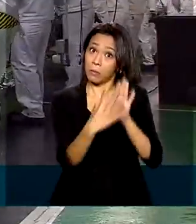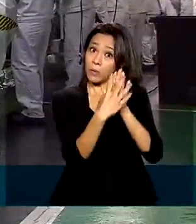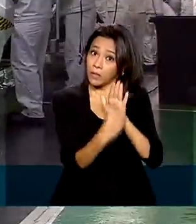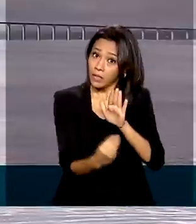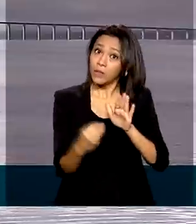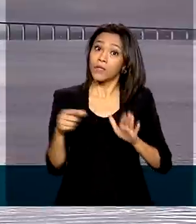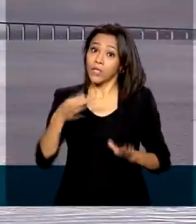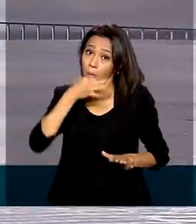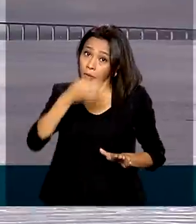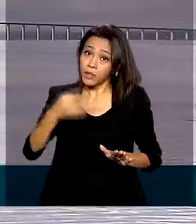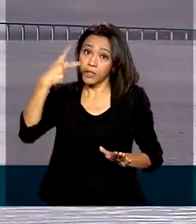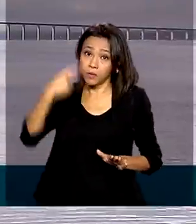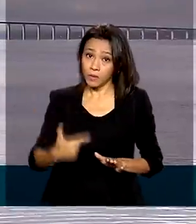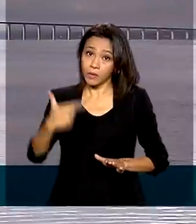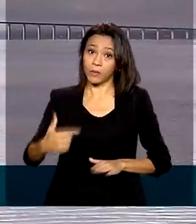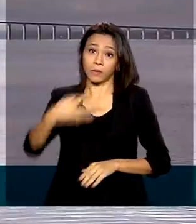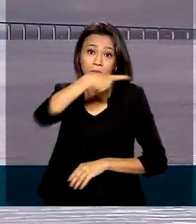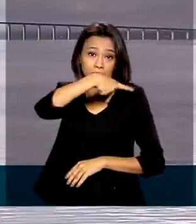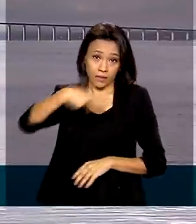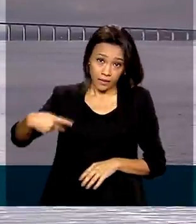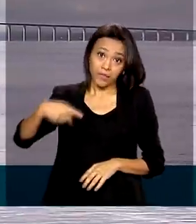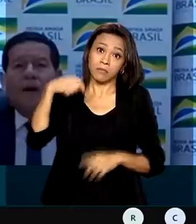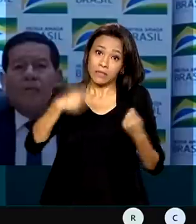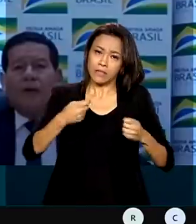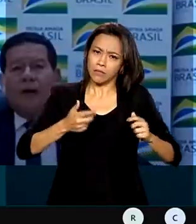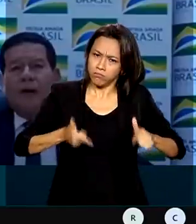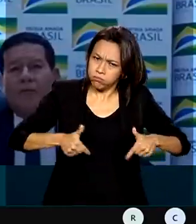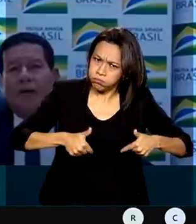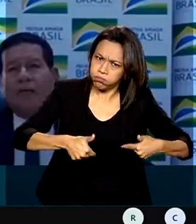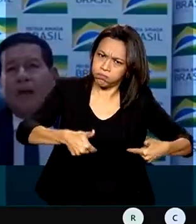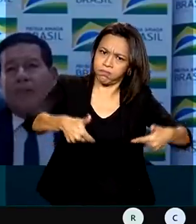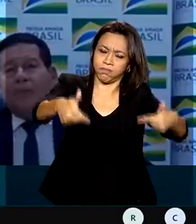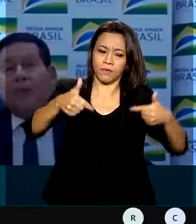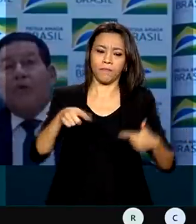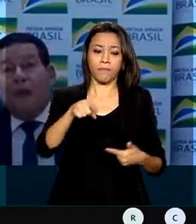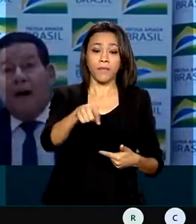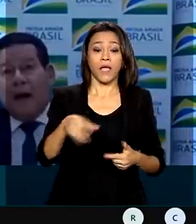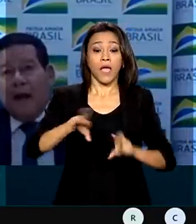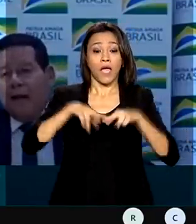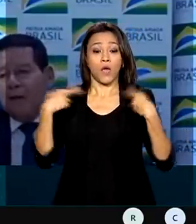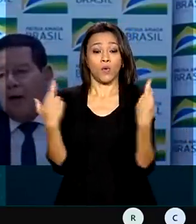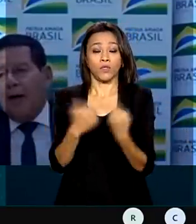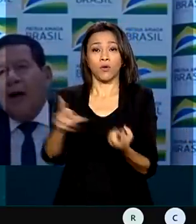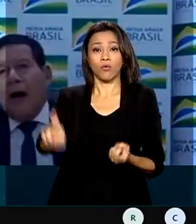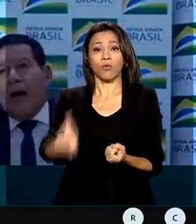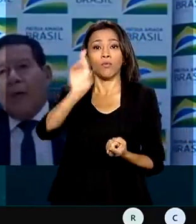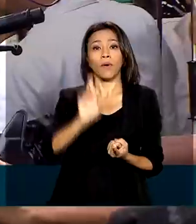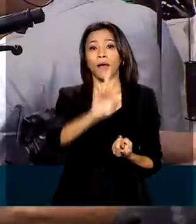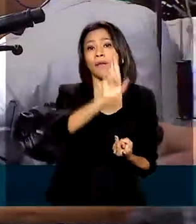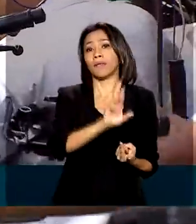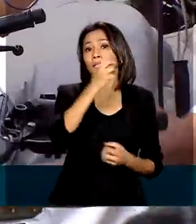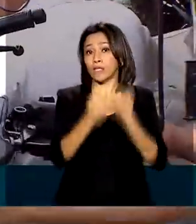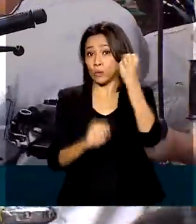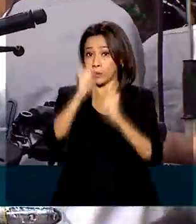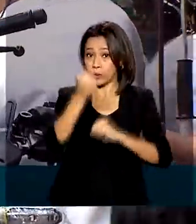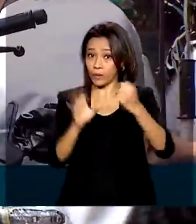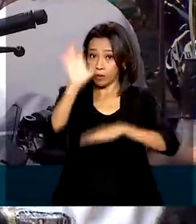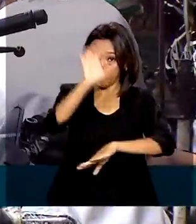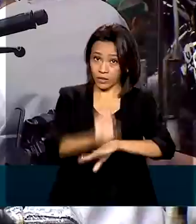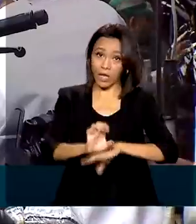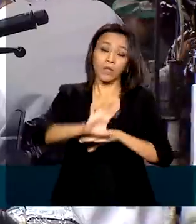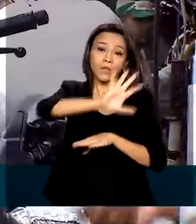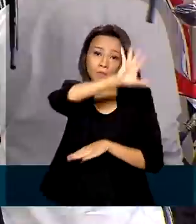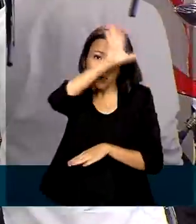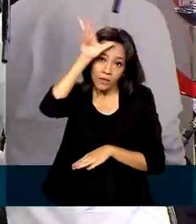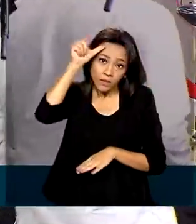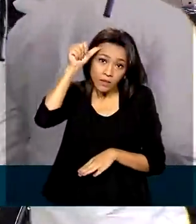Hamilton Mourão, deve ser aprofundado no Amazonas. Em reunião com representantes da indústria do Estado, Mourão defendeu a